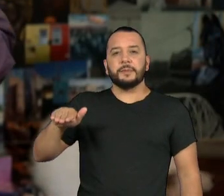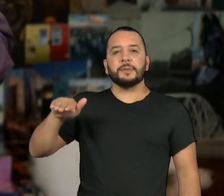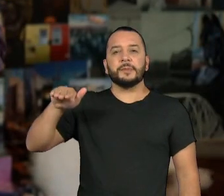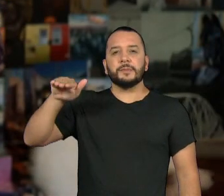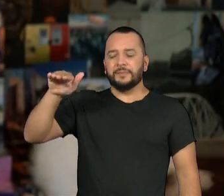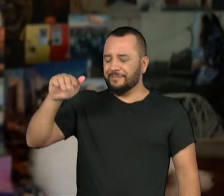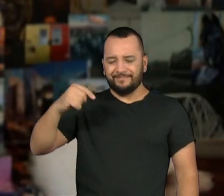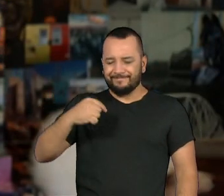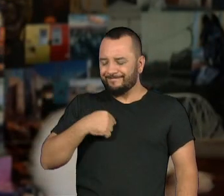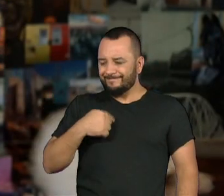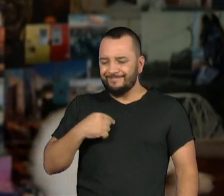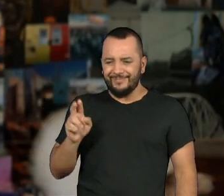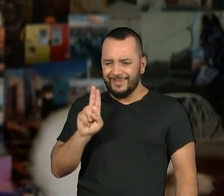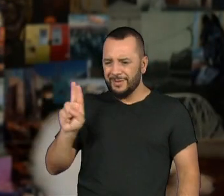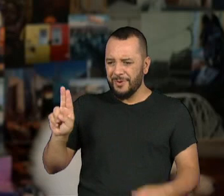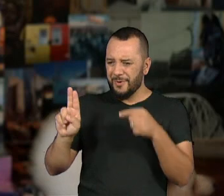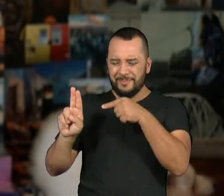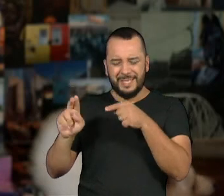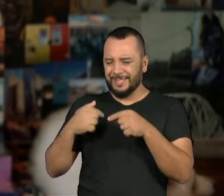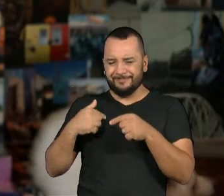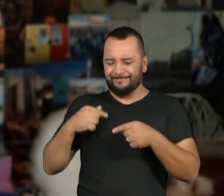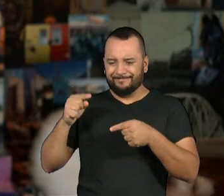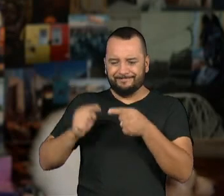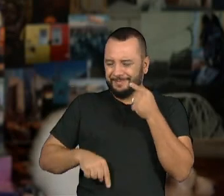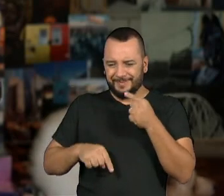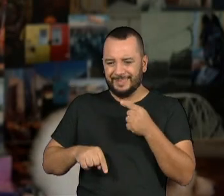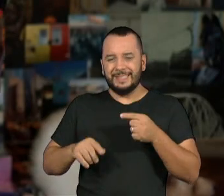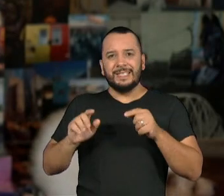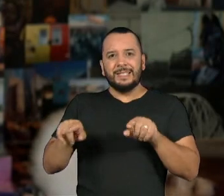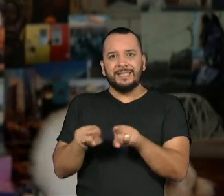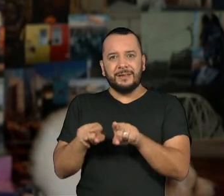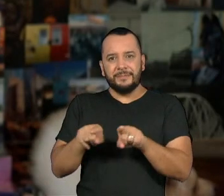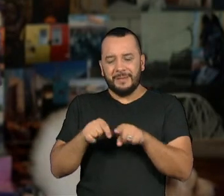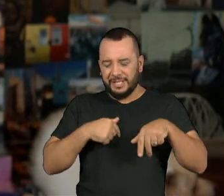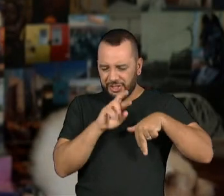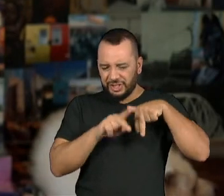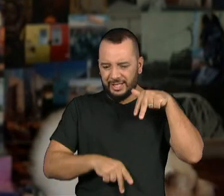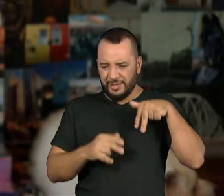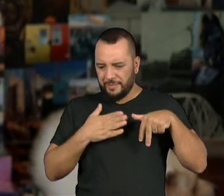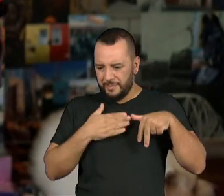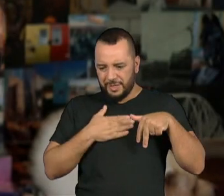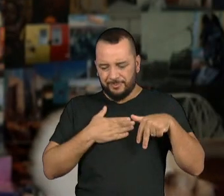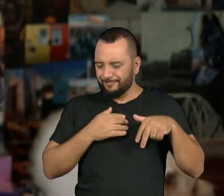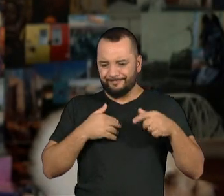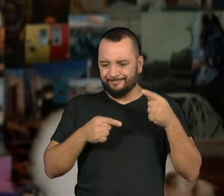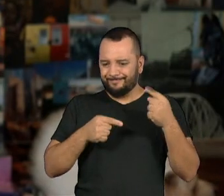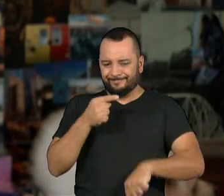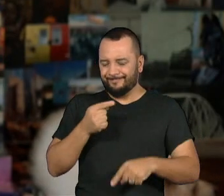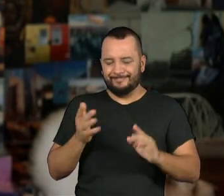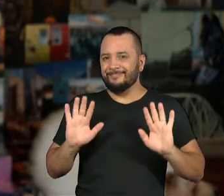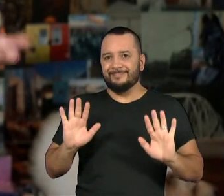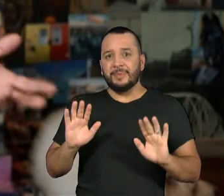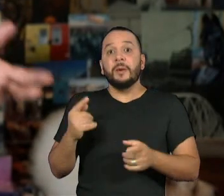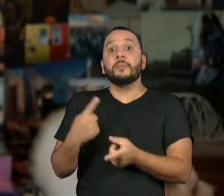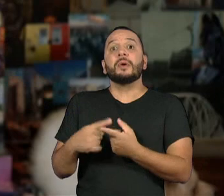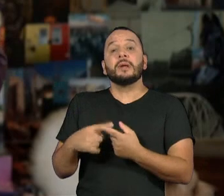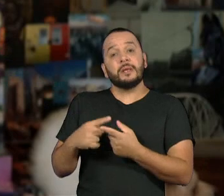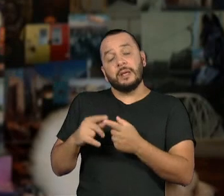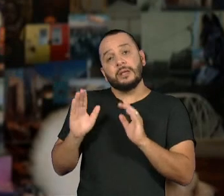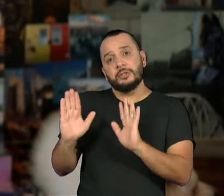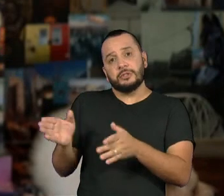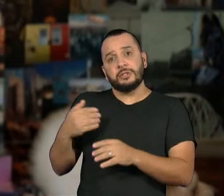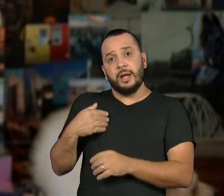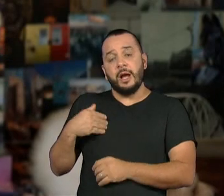não se reconhecem nesse gênero que determinaram para elas. Isso foi determinado por uma